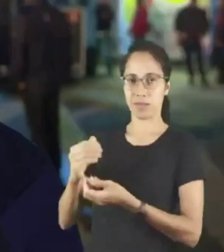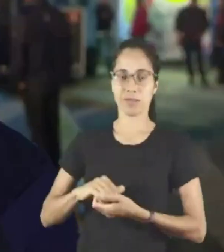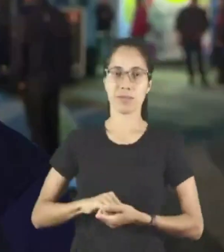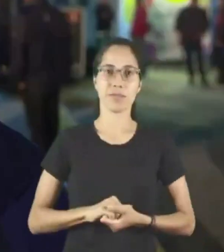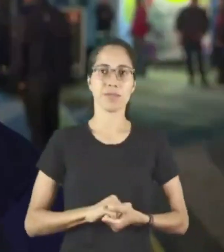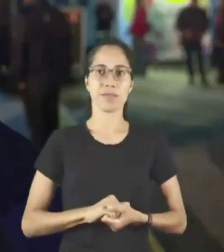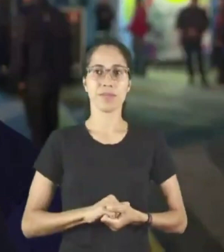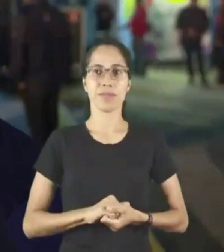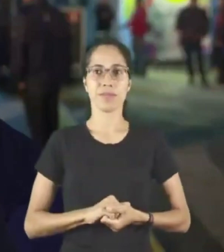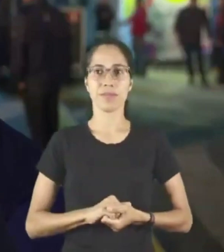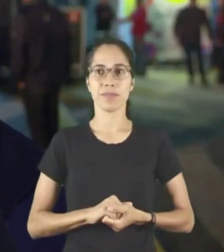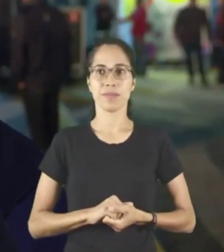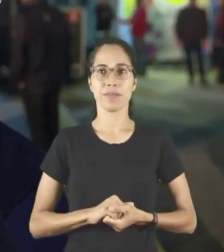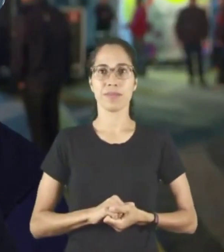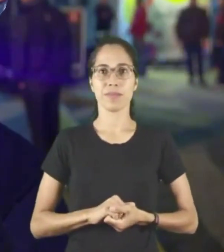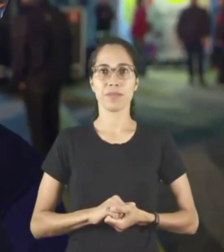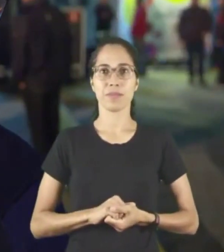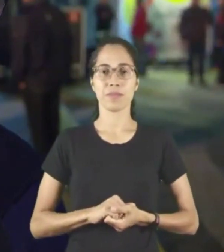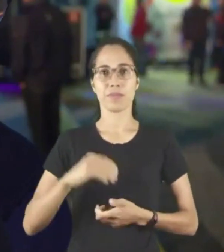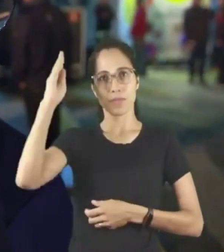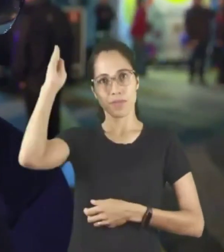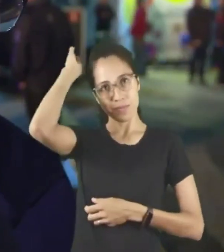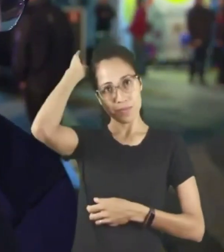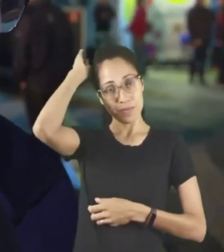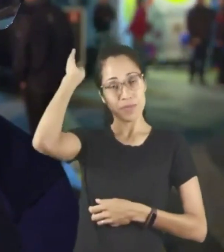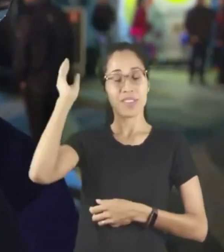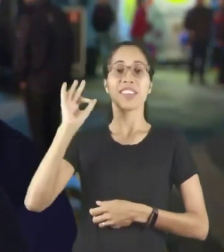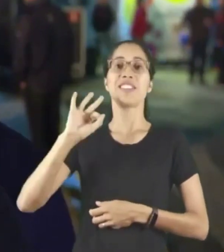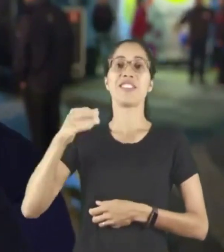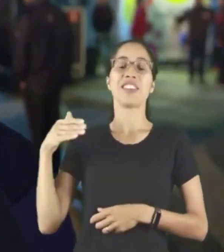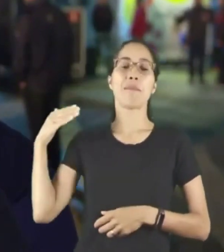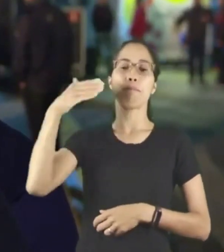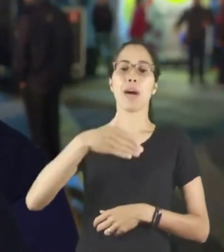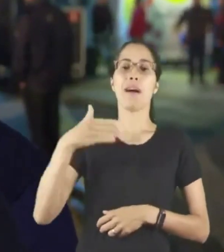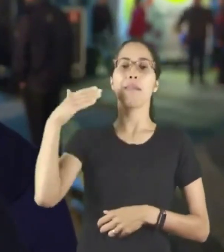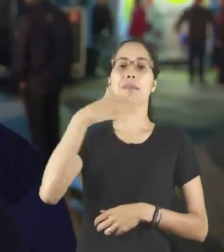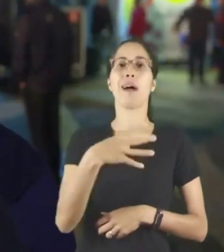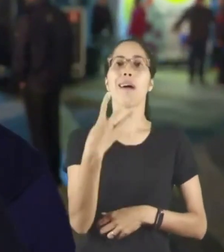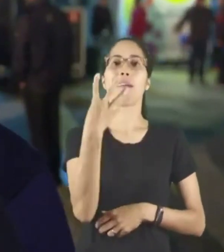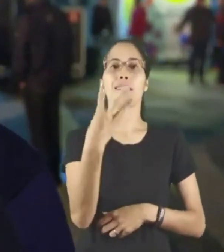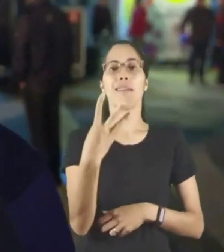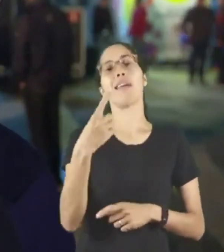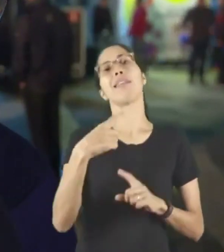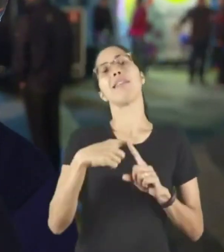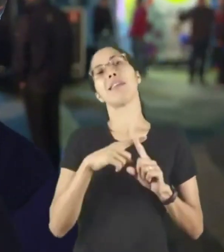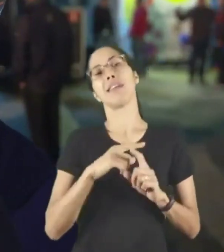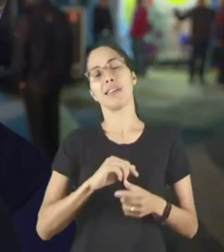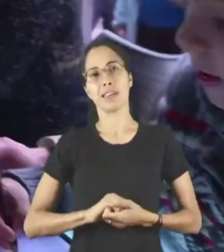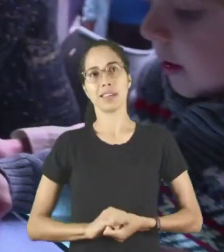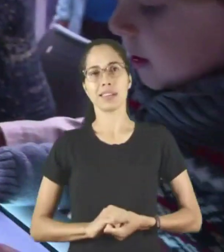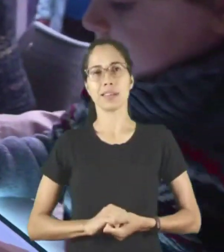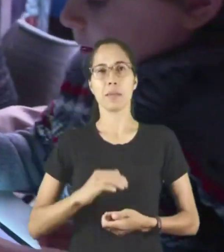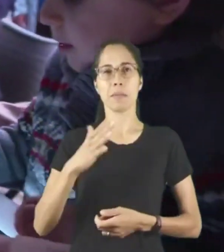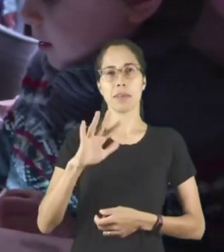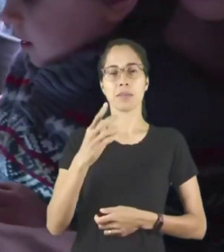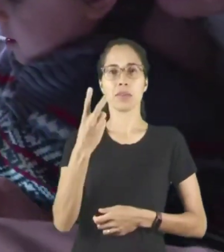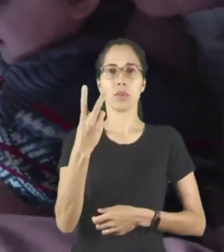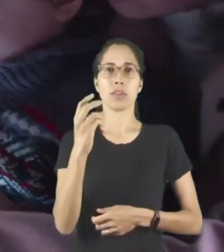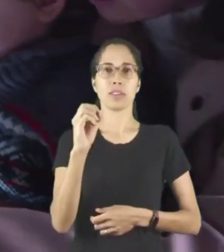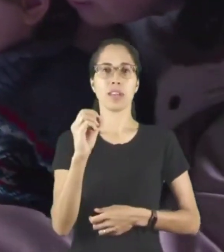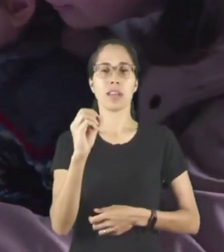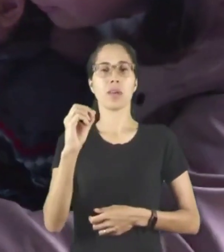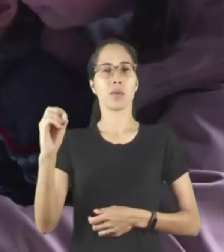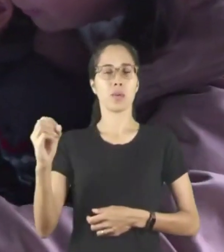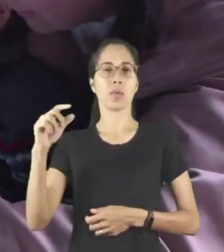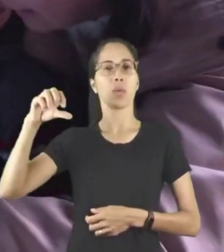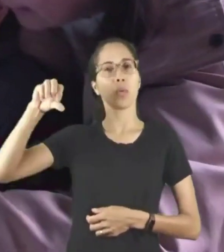O Sesc já está vindo aqui, já é a quarta vez que ele vem para Tupã, desde 2009. Nós paramos